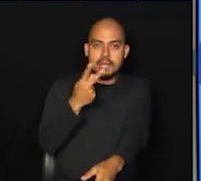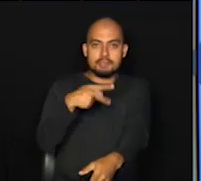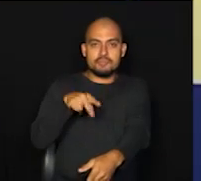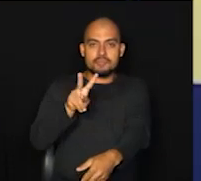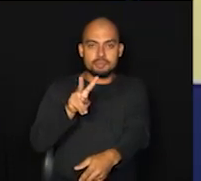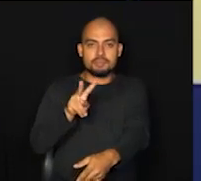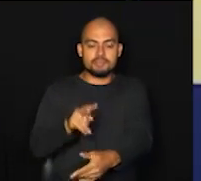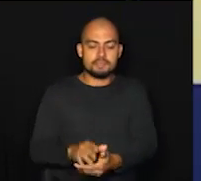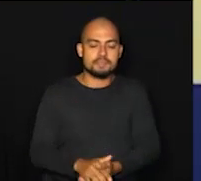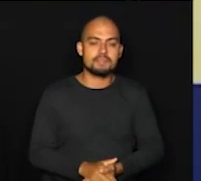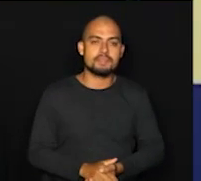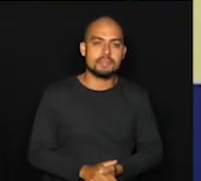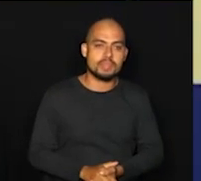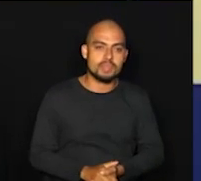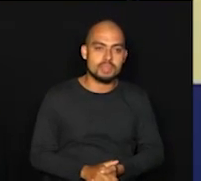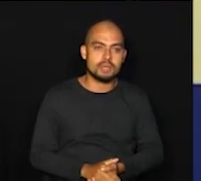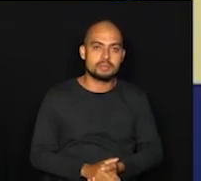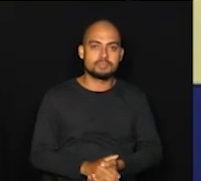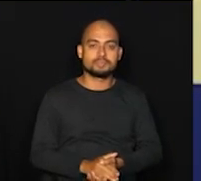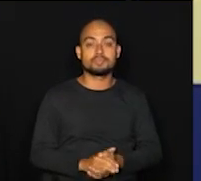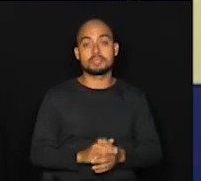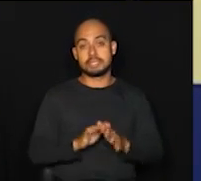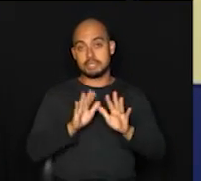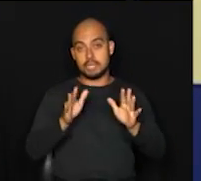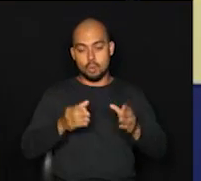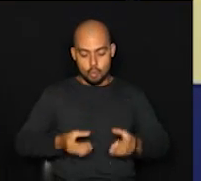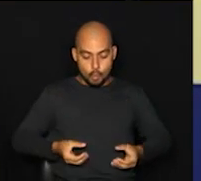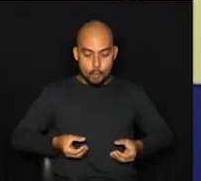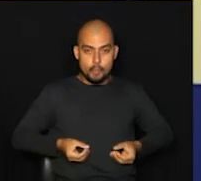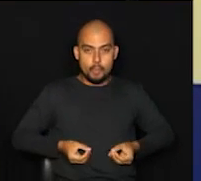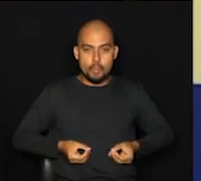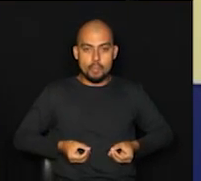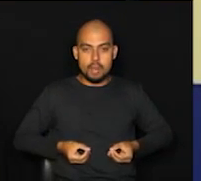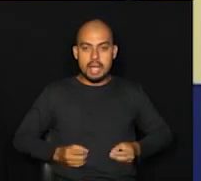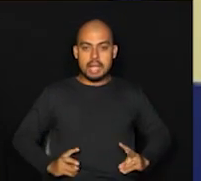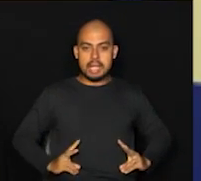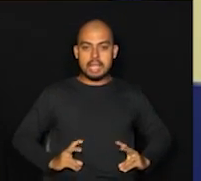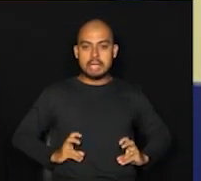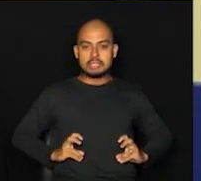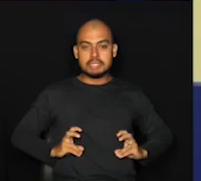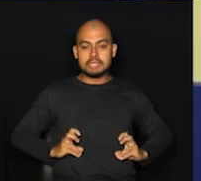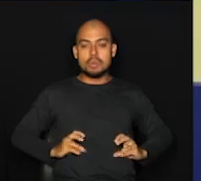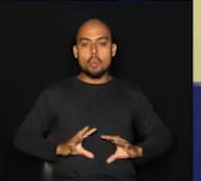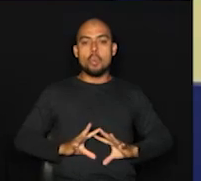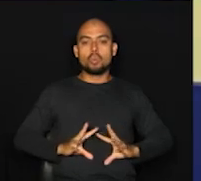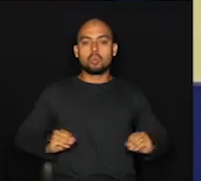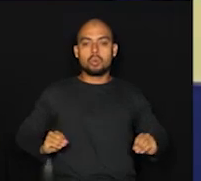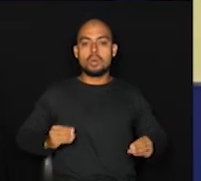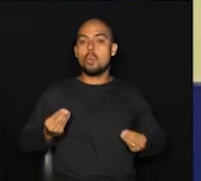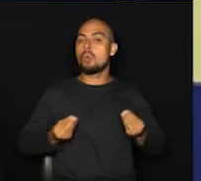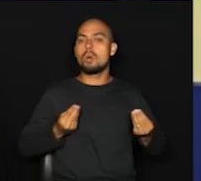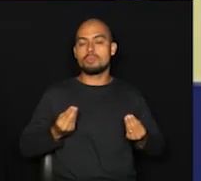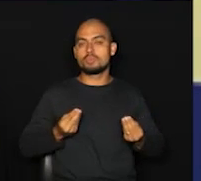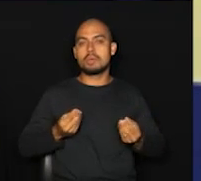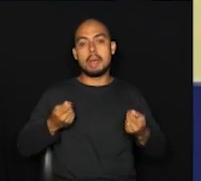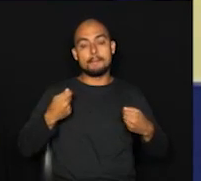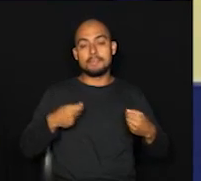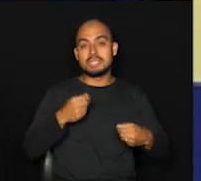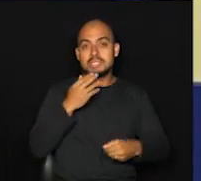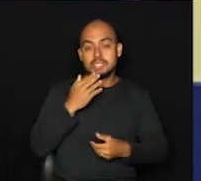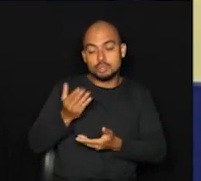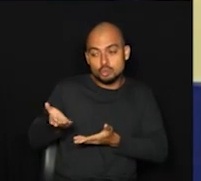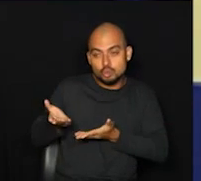A forma de erradicar o câncer de colo uterino é vacinar os